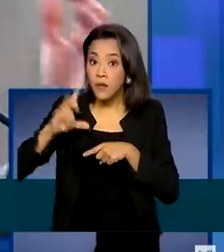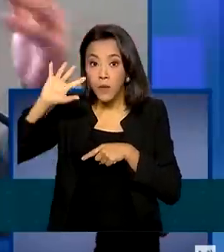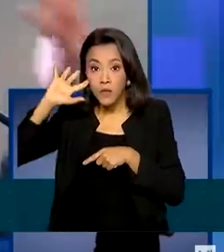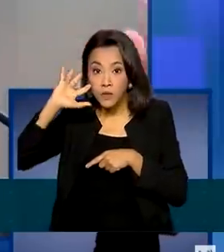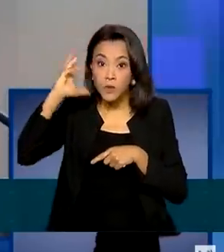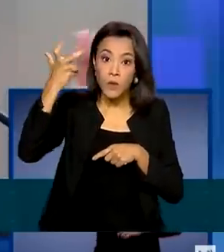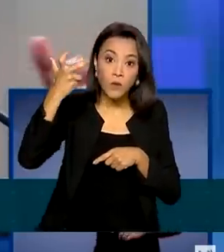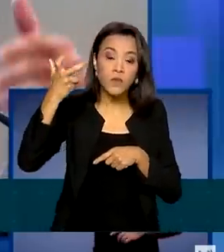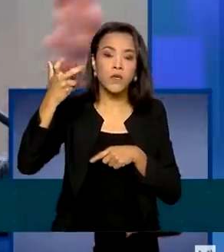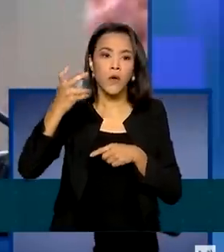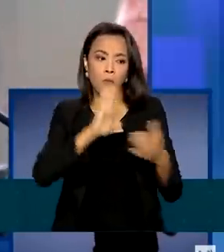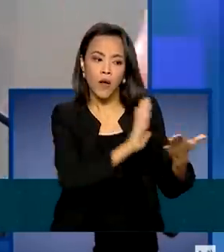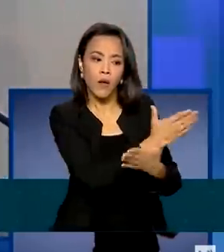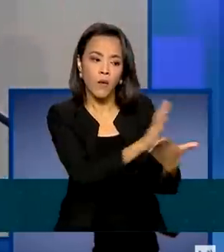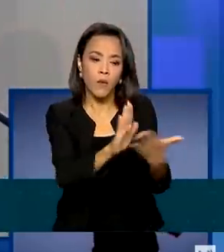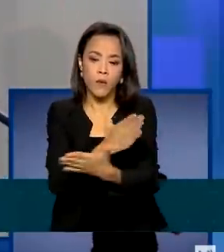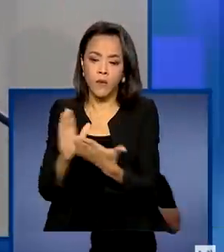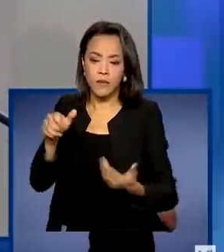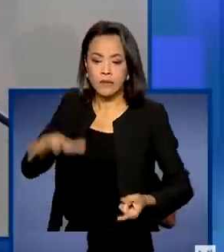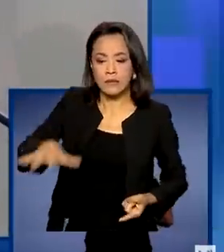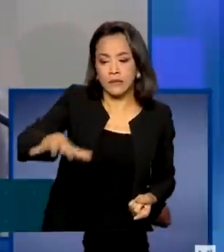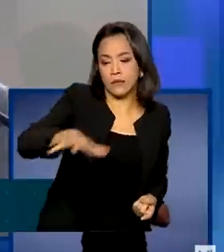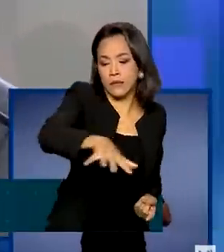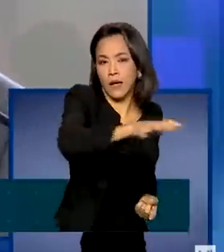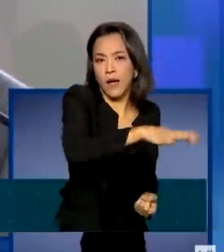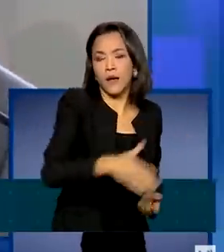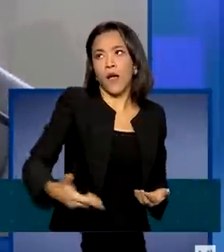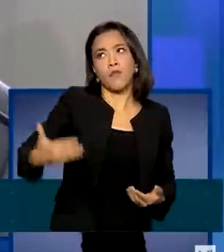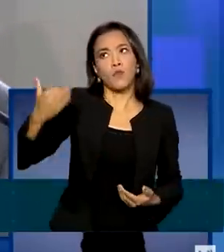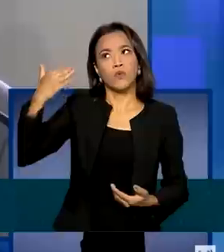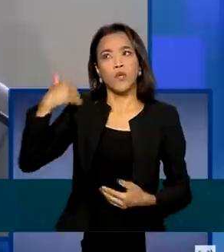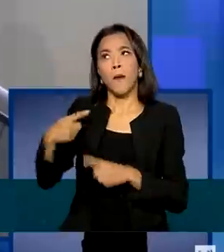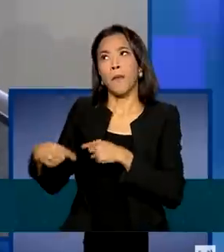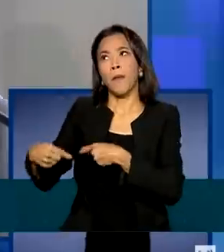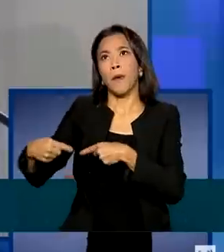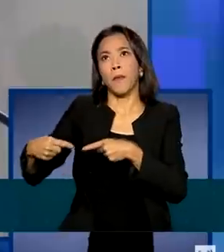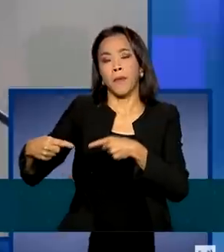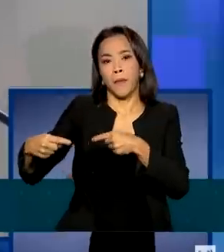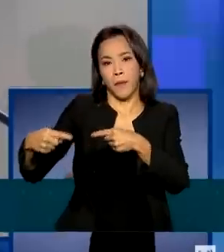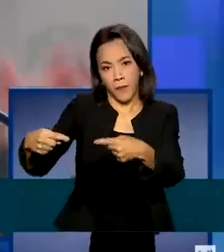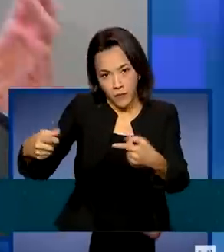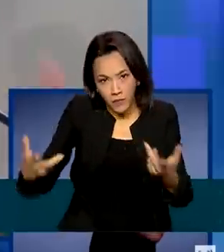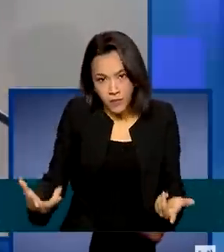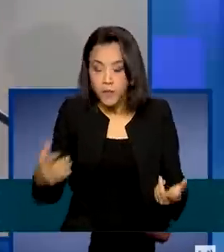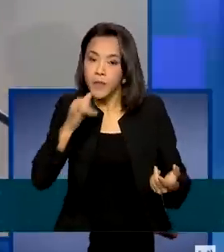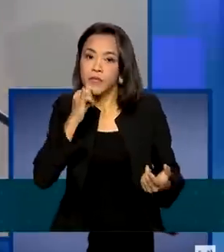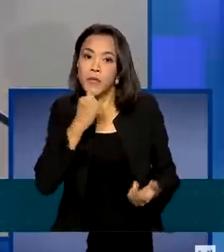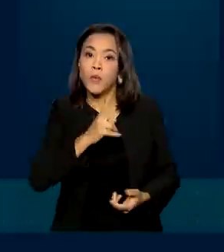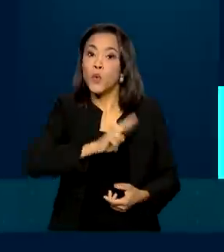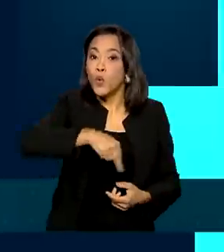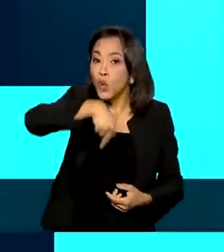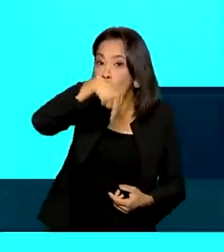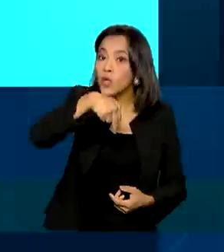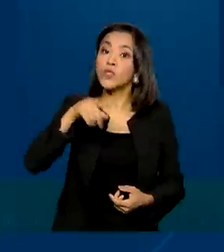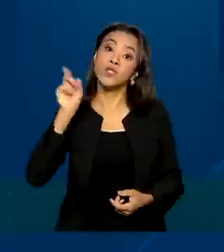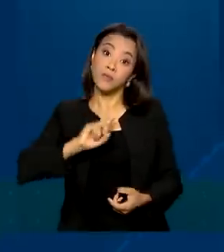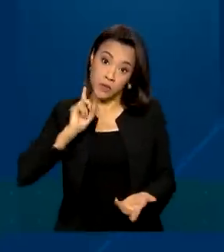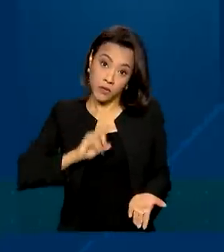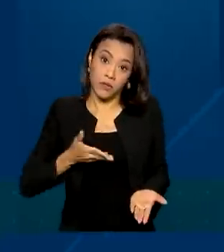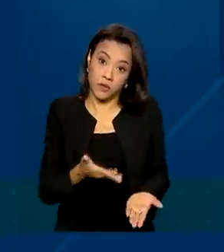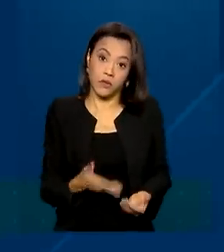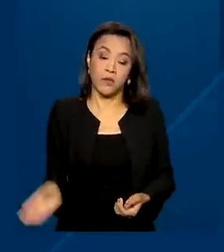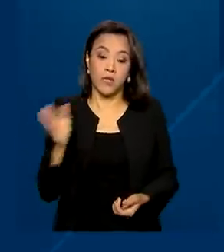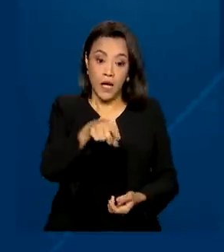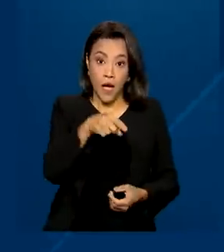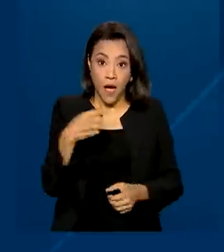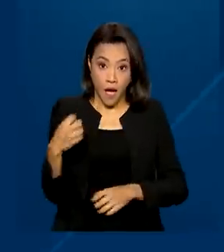para algumas áreas que vêm sendo discutidas há muito tempo no Brasil, como o norte de Minas Gerais. As empresas deverão